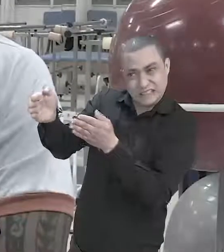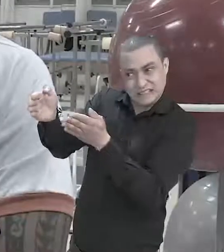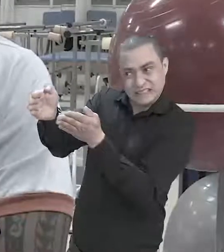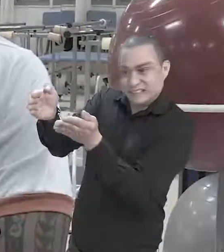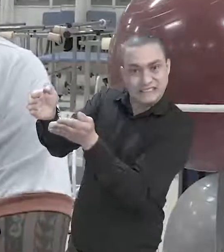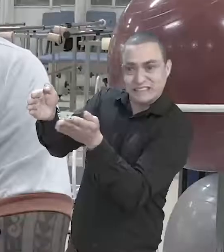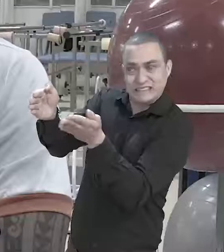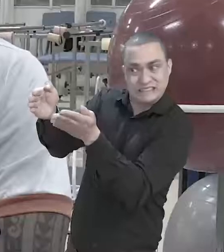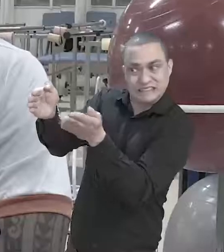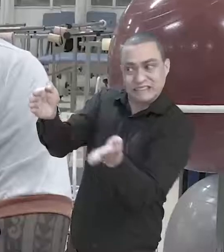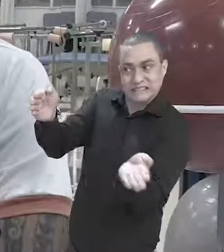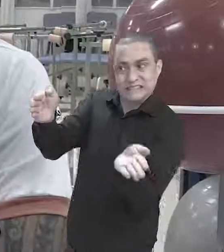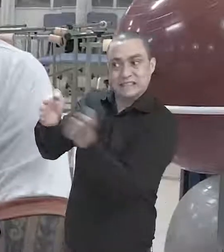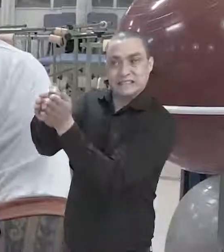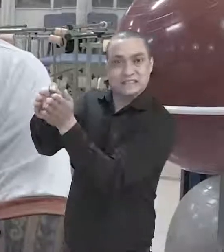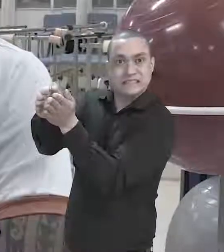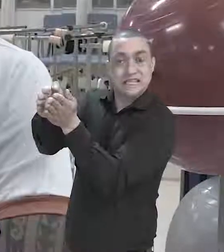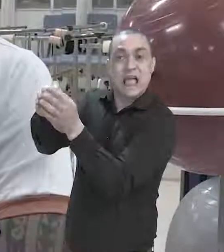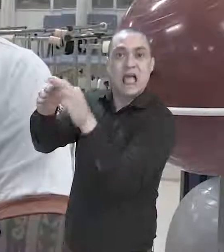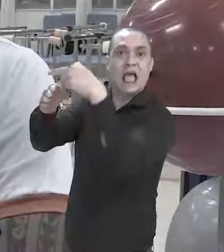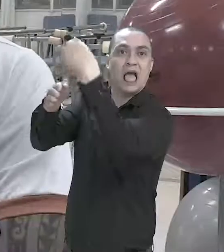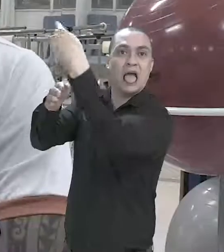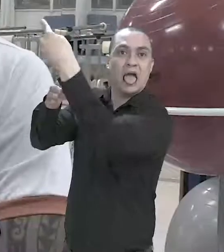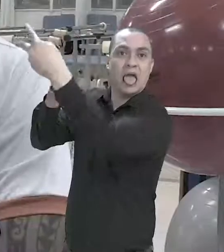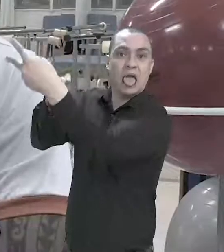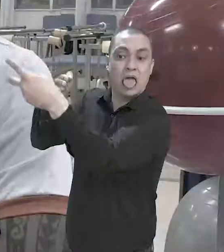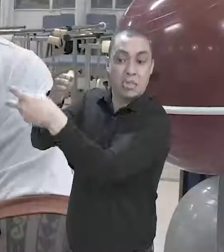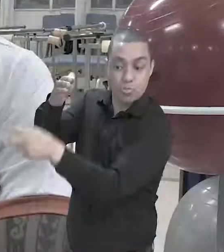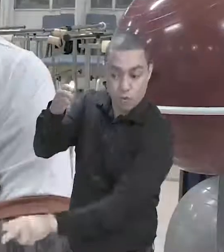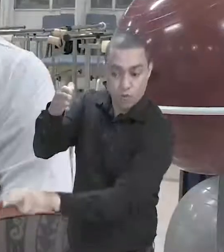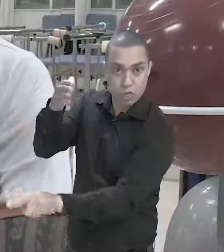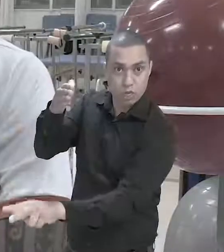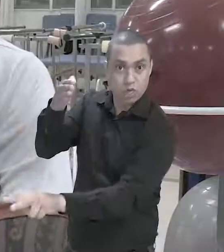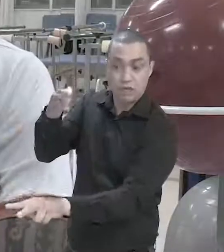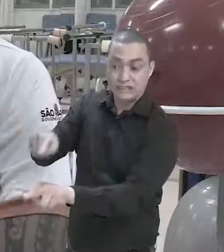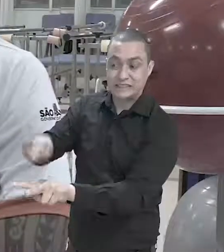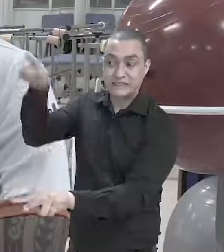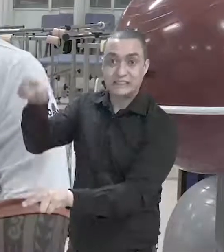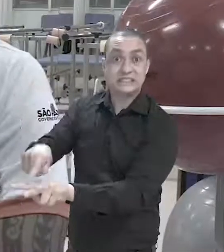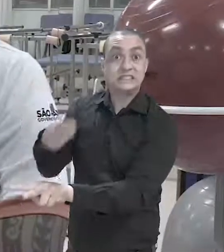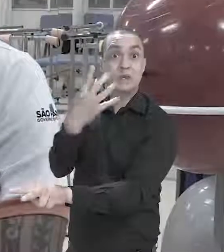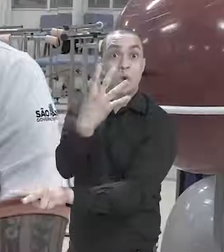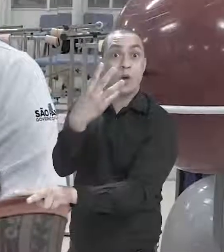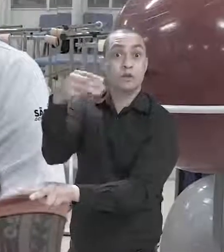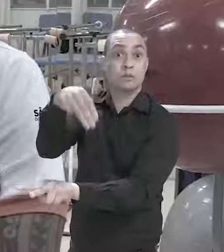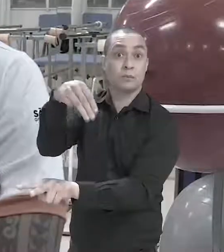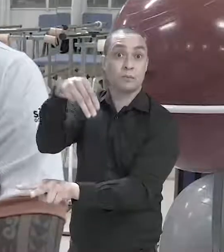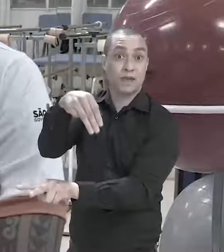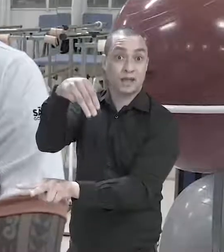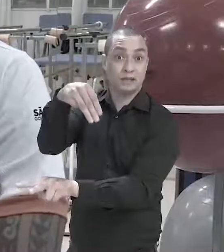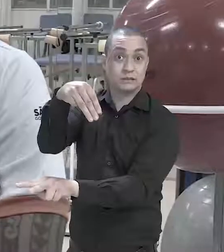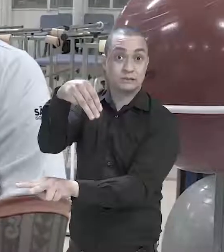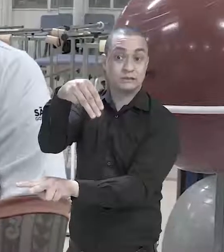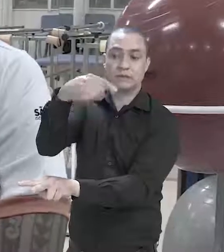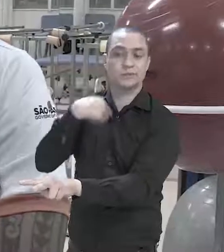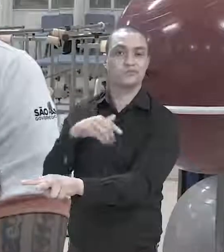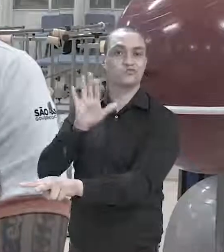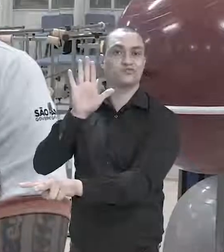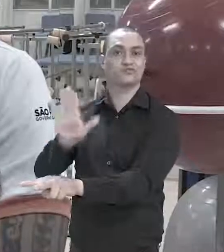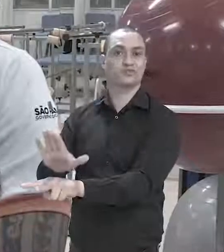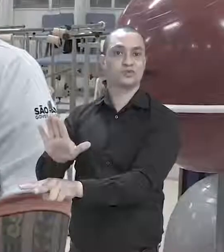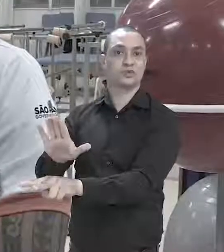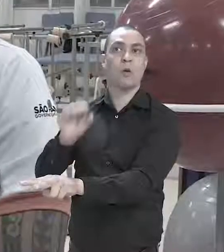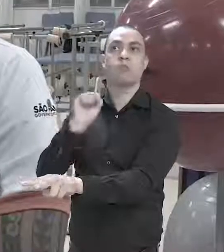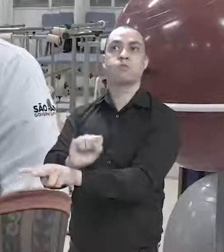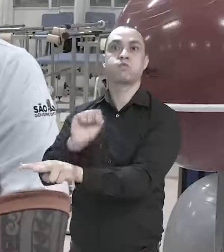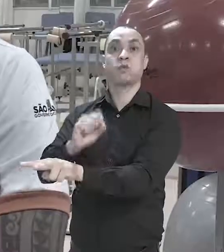e consegui fazer a curva, bati na mureta e caí de 4 metros e meio de